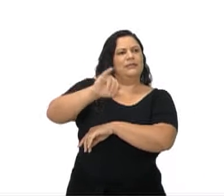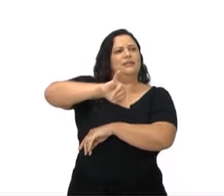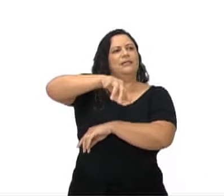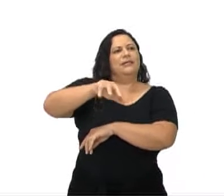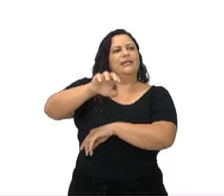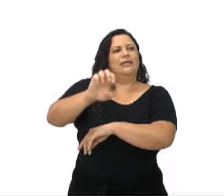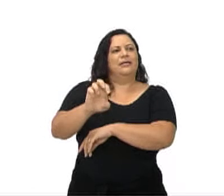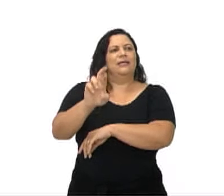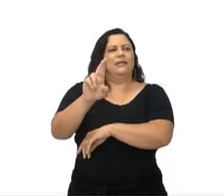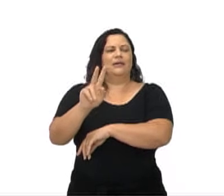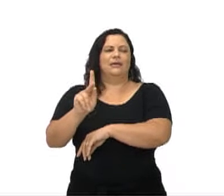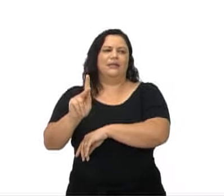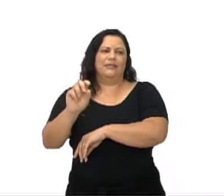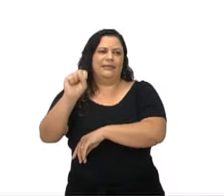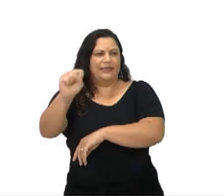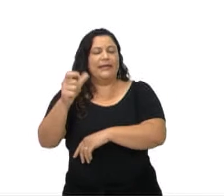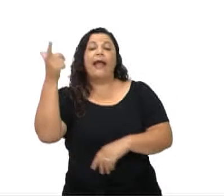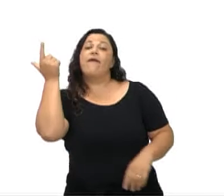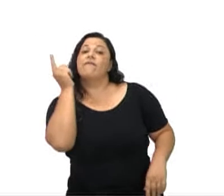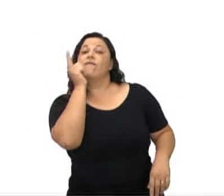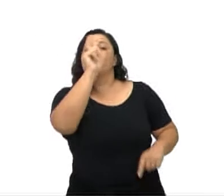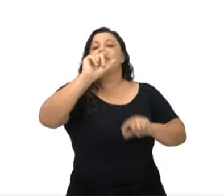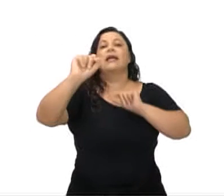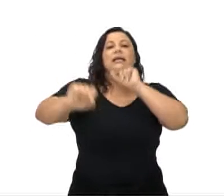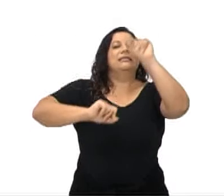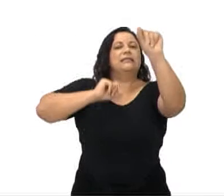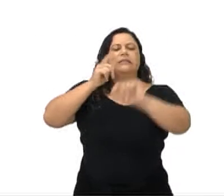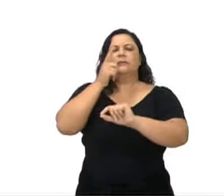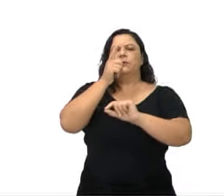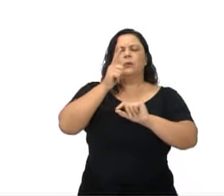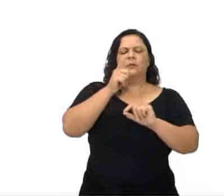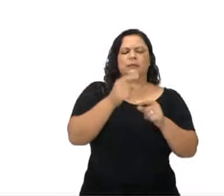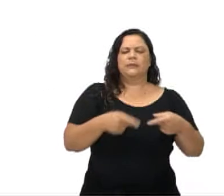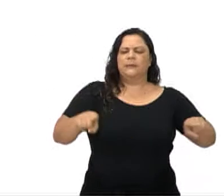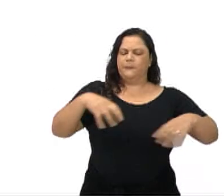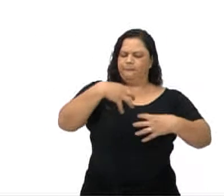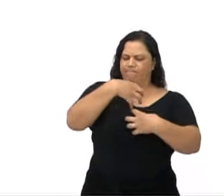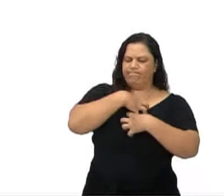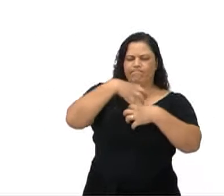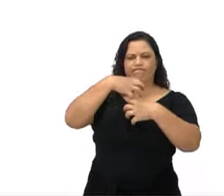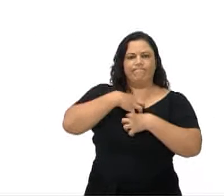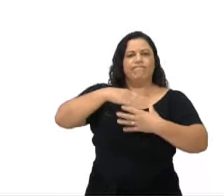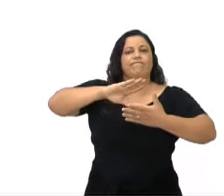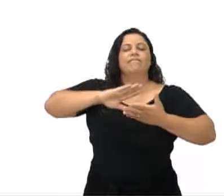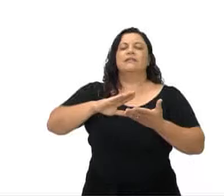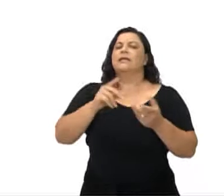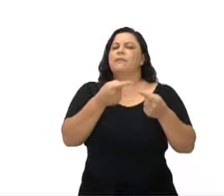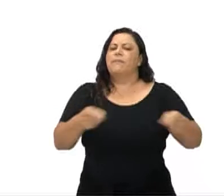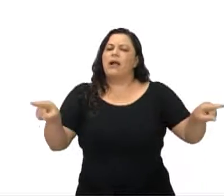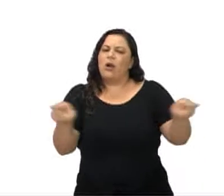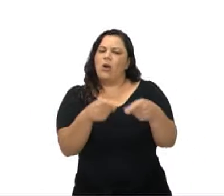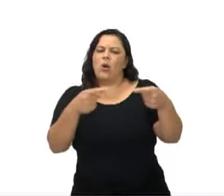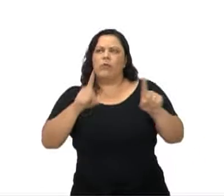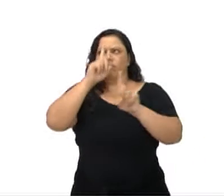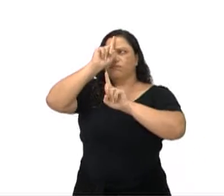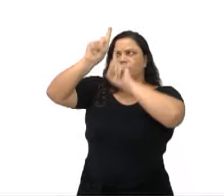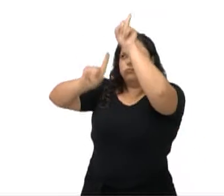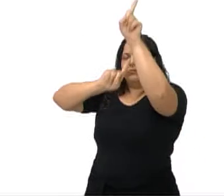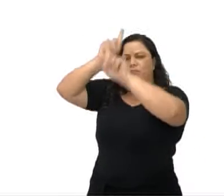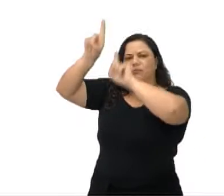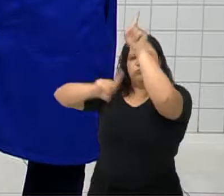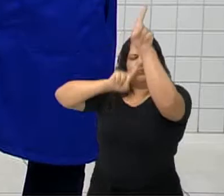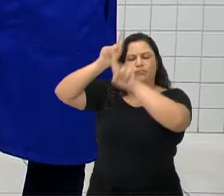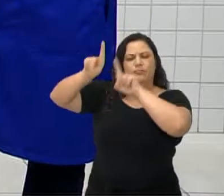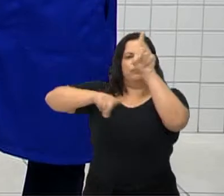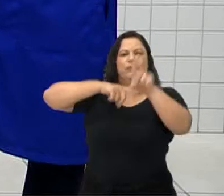Vence aquele que interpretar melhor a música e se sobressair com sua criatividade ao executar os